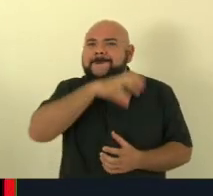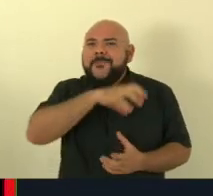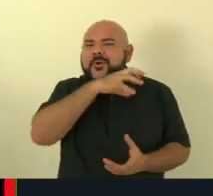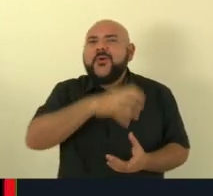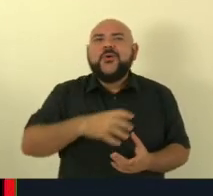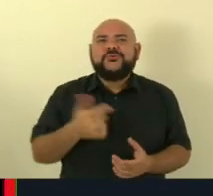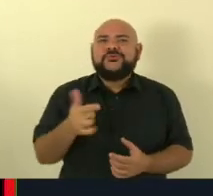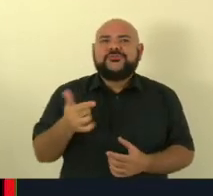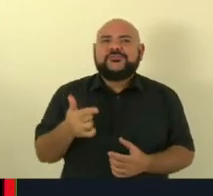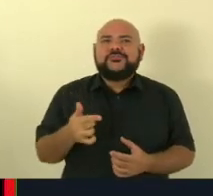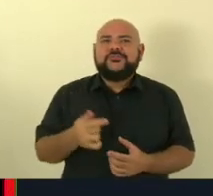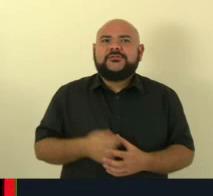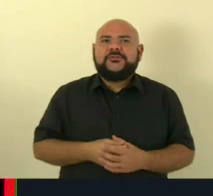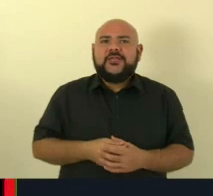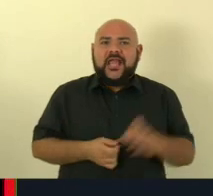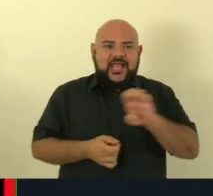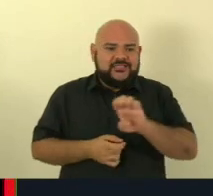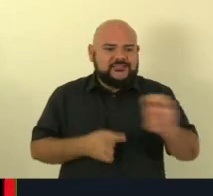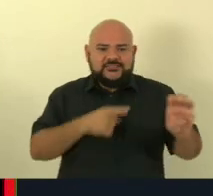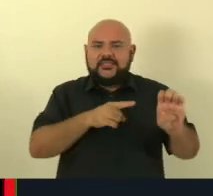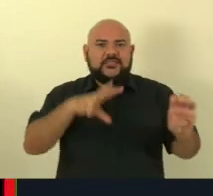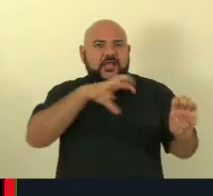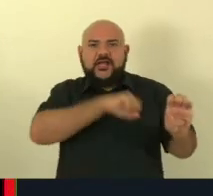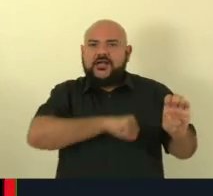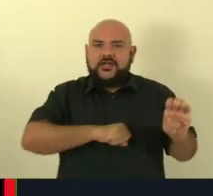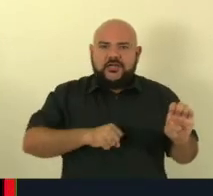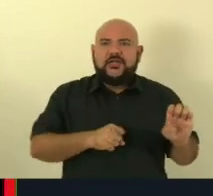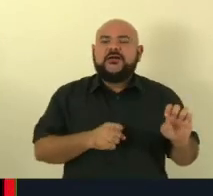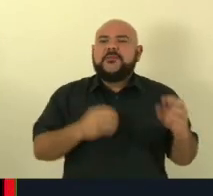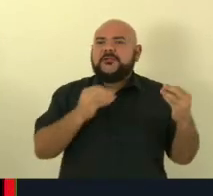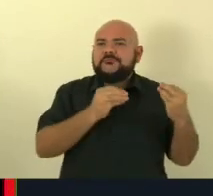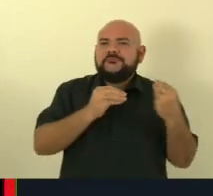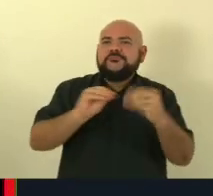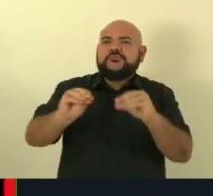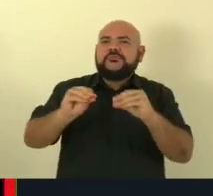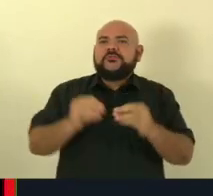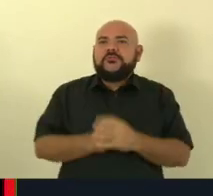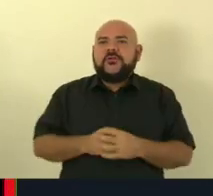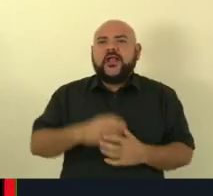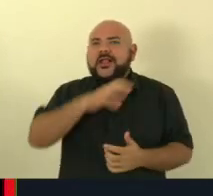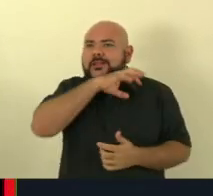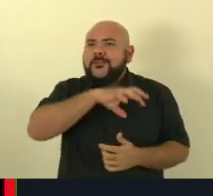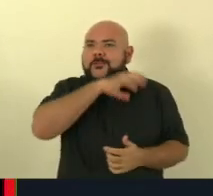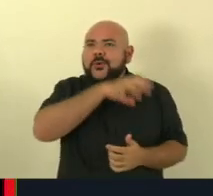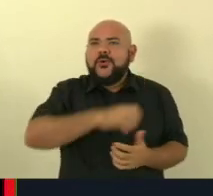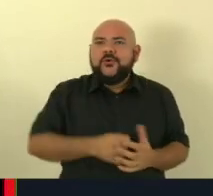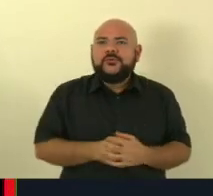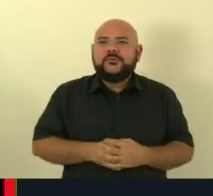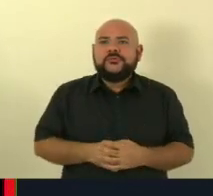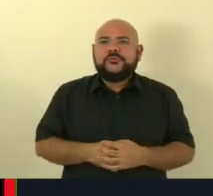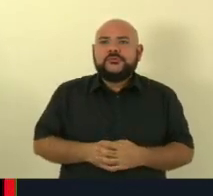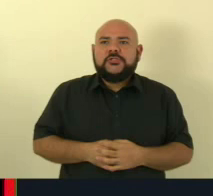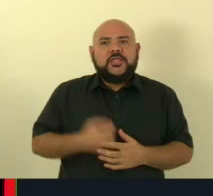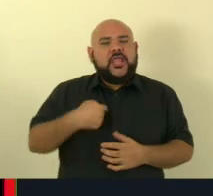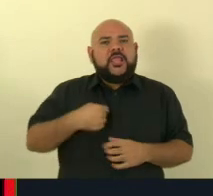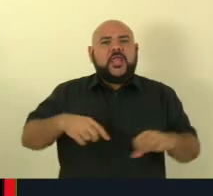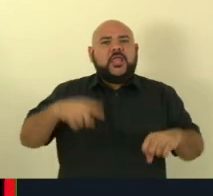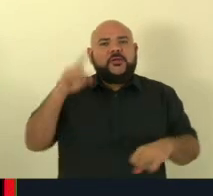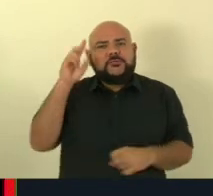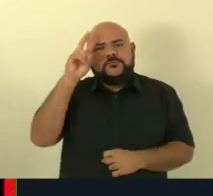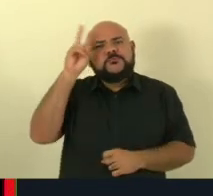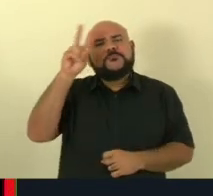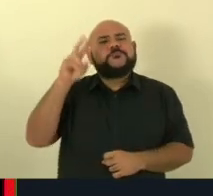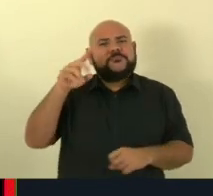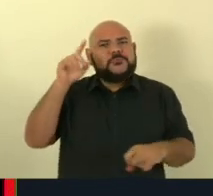esquerda não gosta de aumentar imposto a esquerda gosta de reduzir pô tá aí olha na hora que a gente brigava contra que eles iam taxar o Pix era